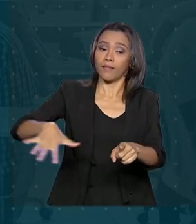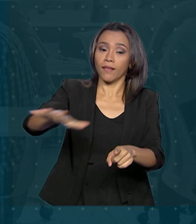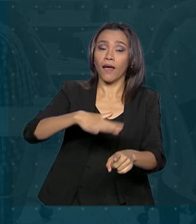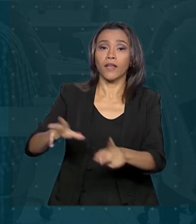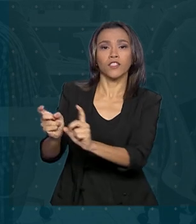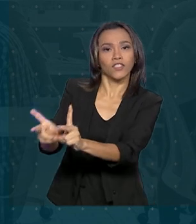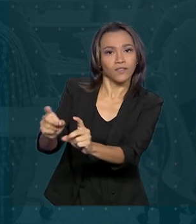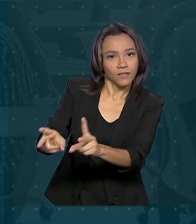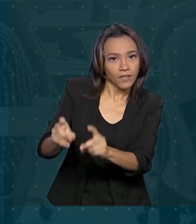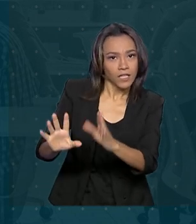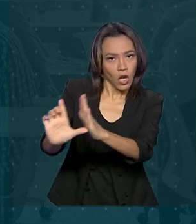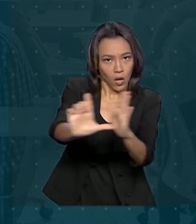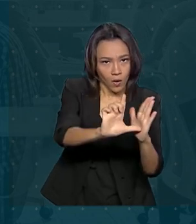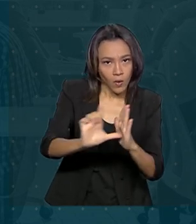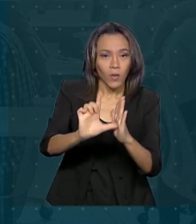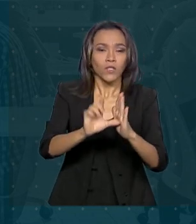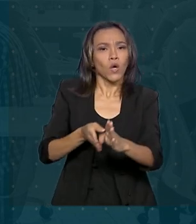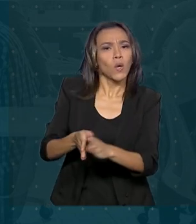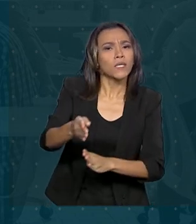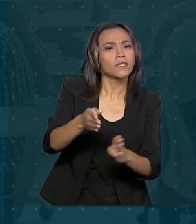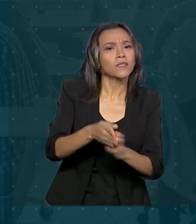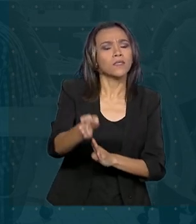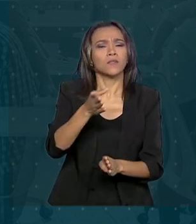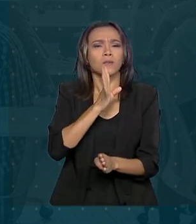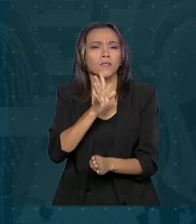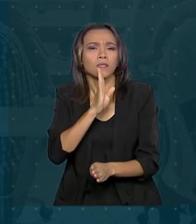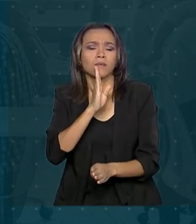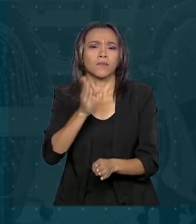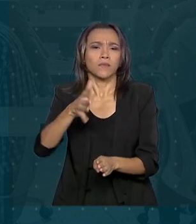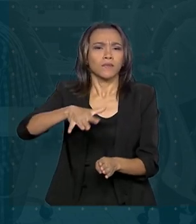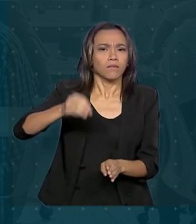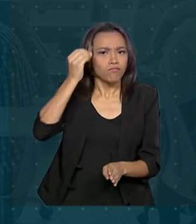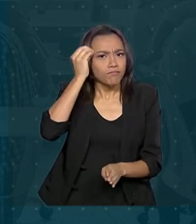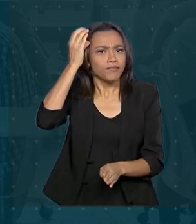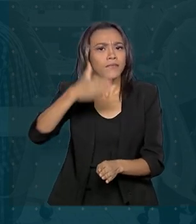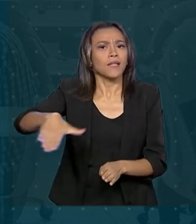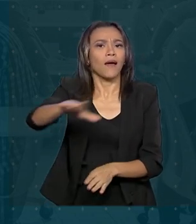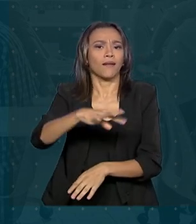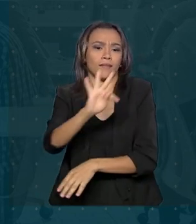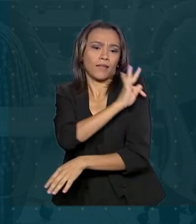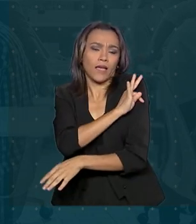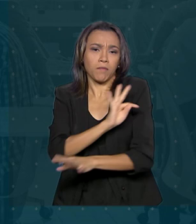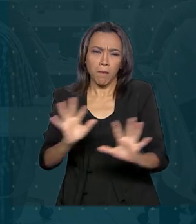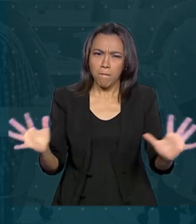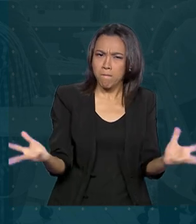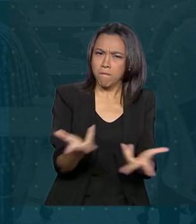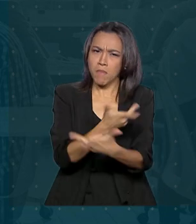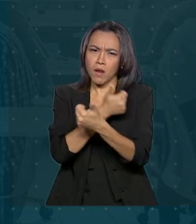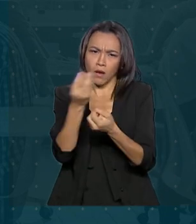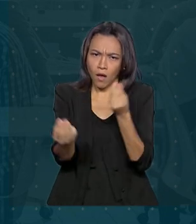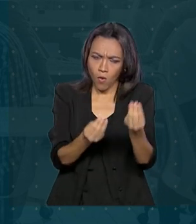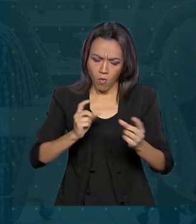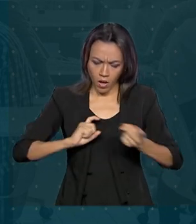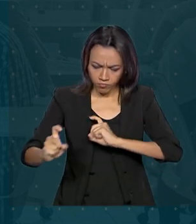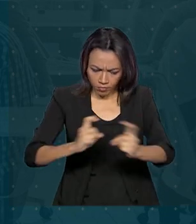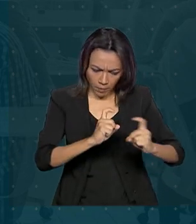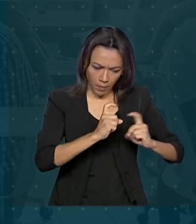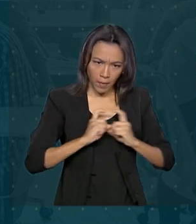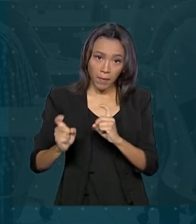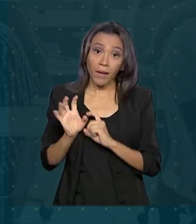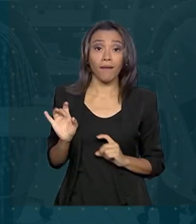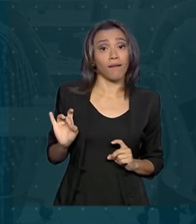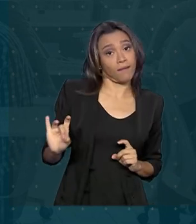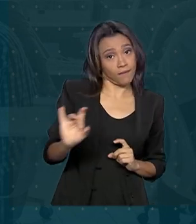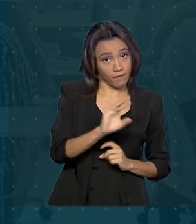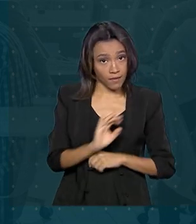serviços, oferecendo orientação técnica e consultorias para aperfeiçoamento de práticas gerenciais. Cada empresa